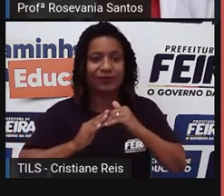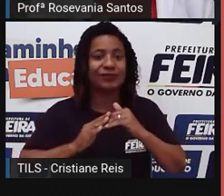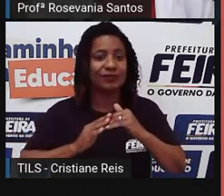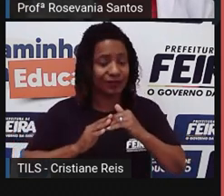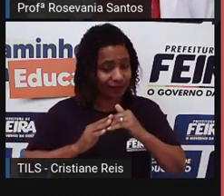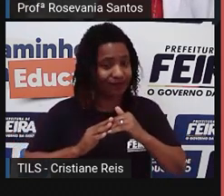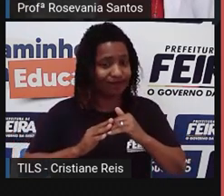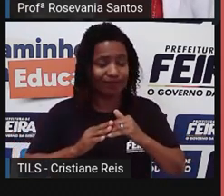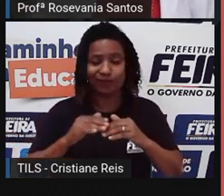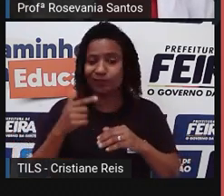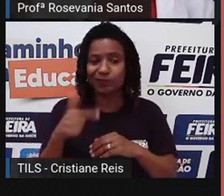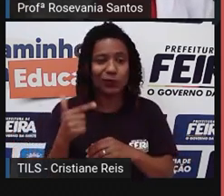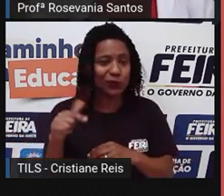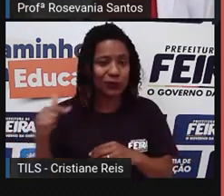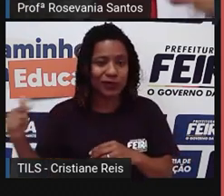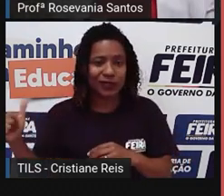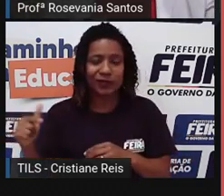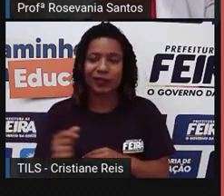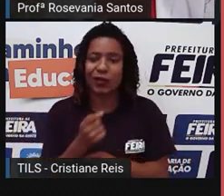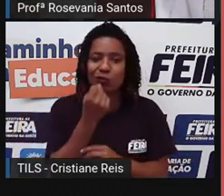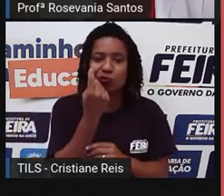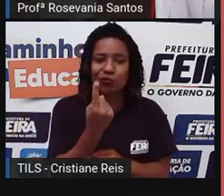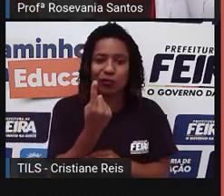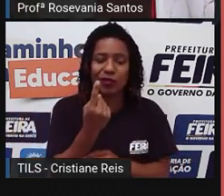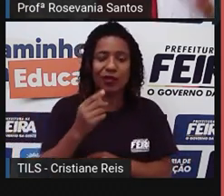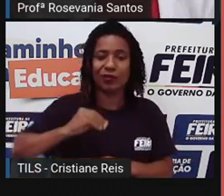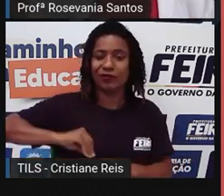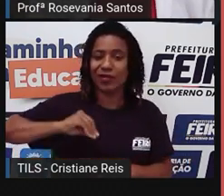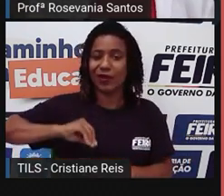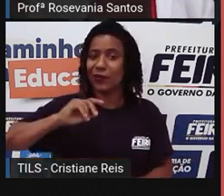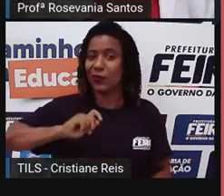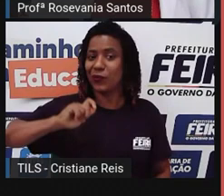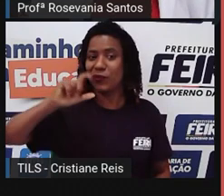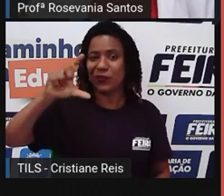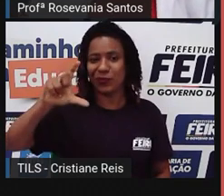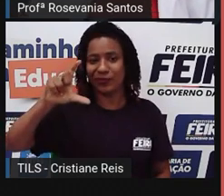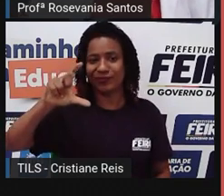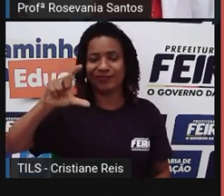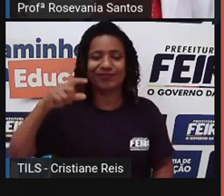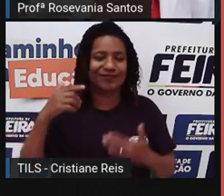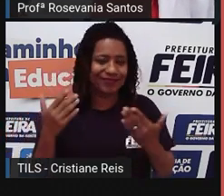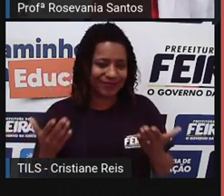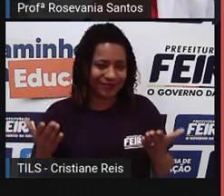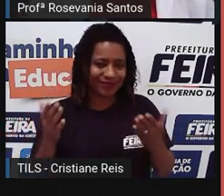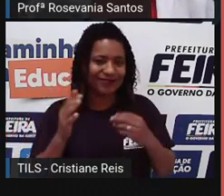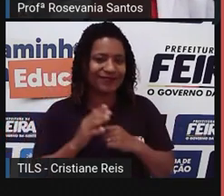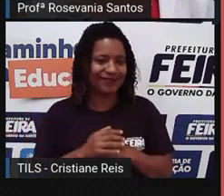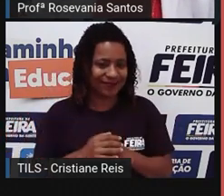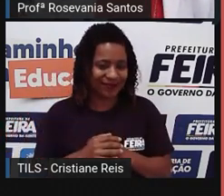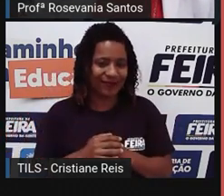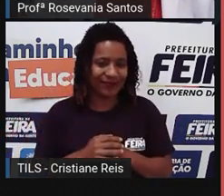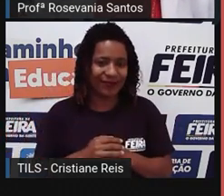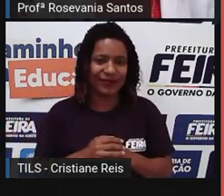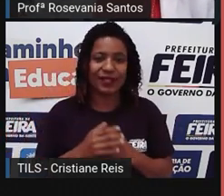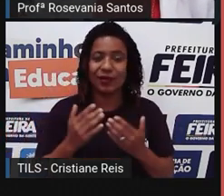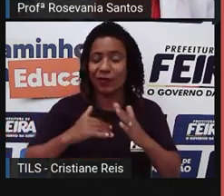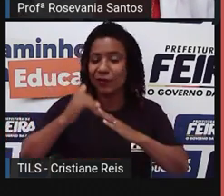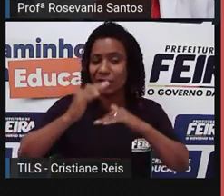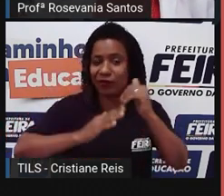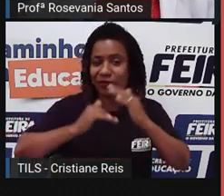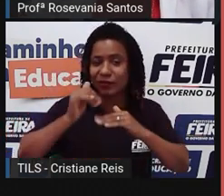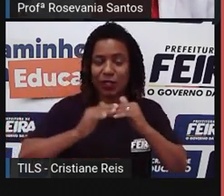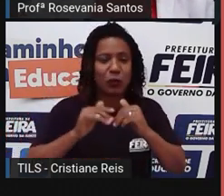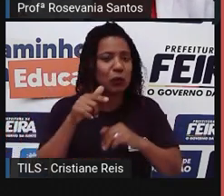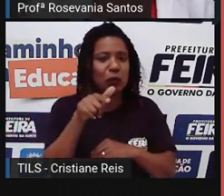importar esse profissional, os salários, ó, eles sobem bastante por conta de que são profissionais